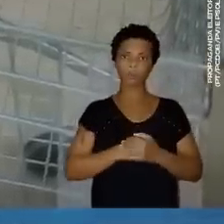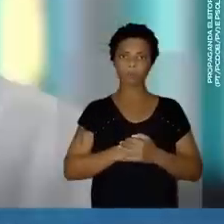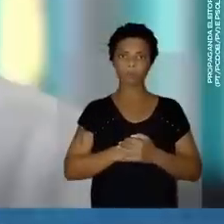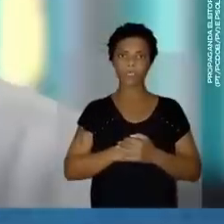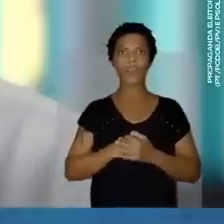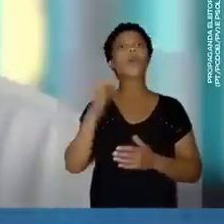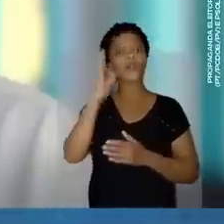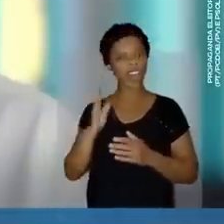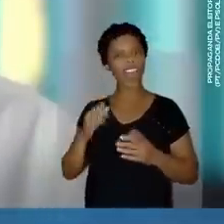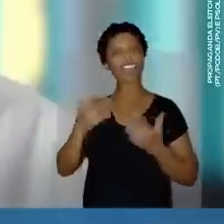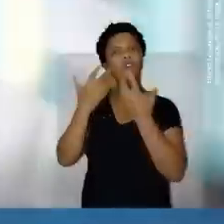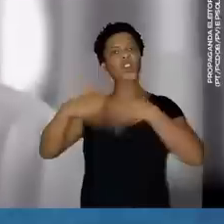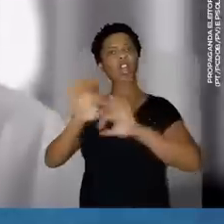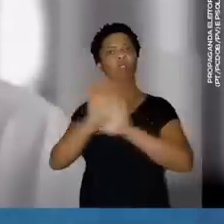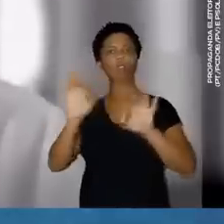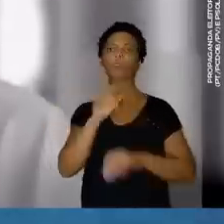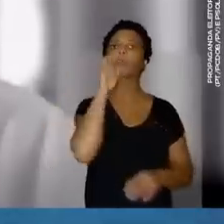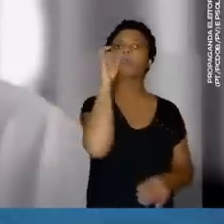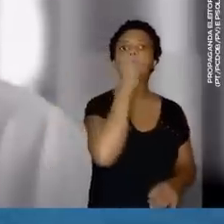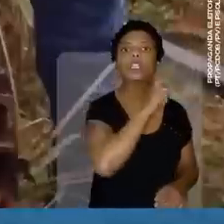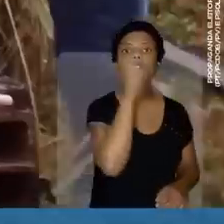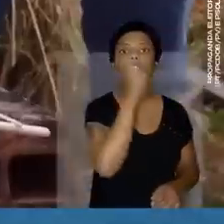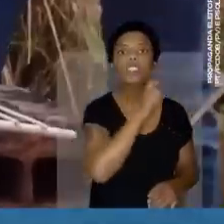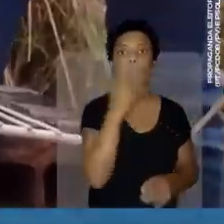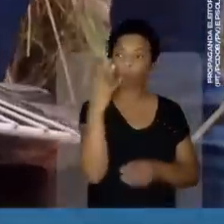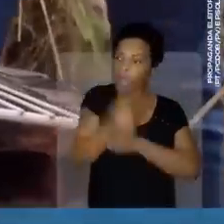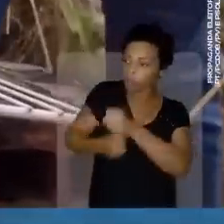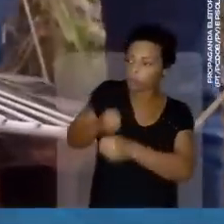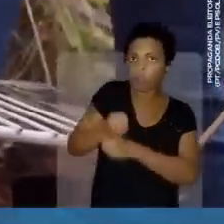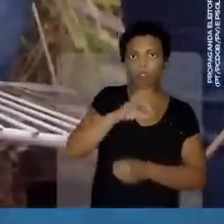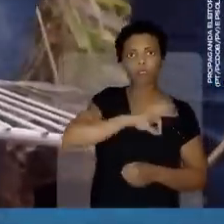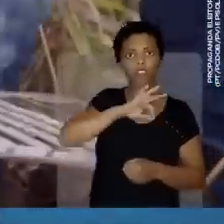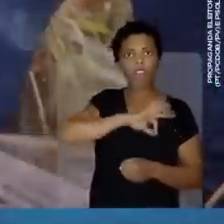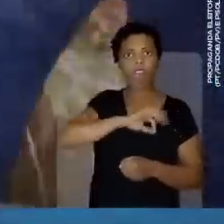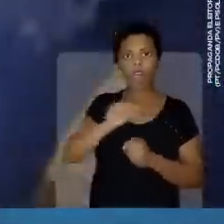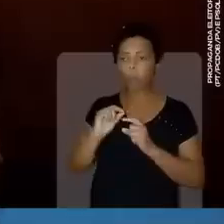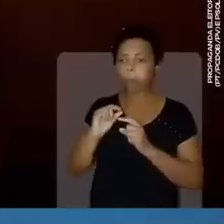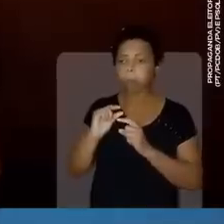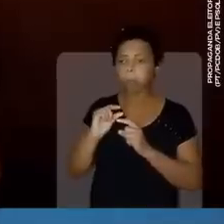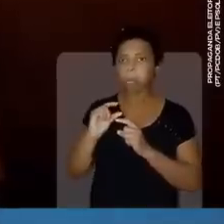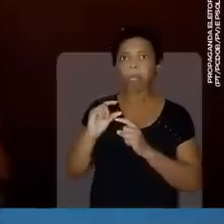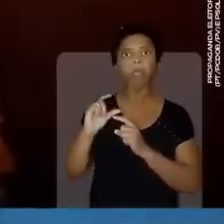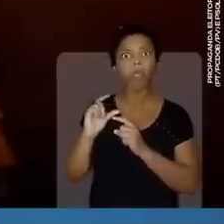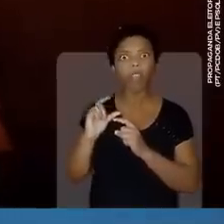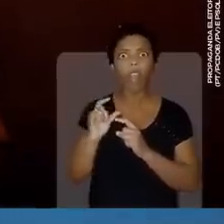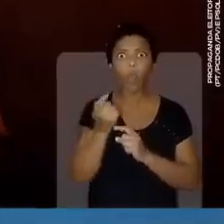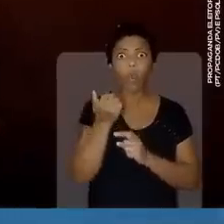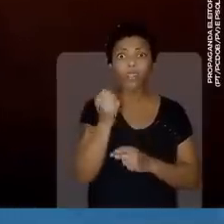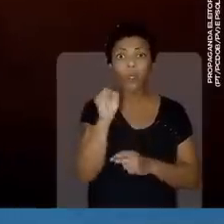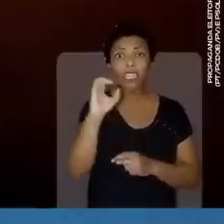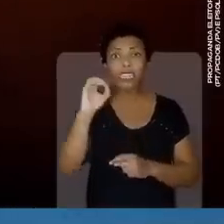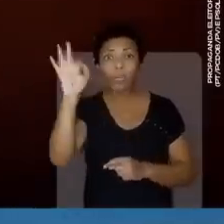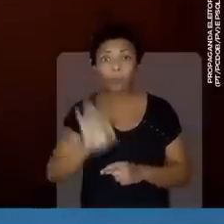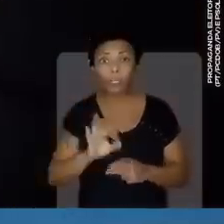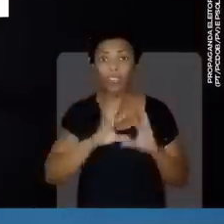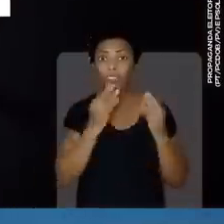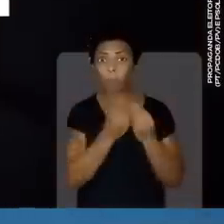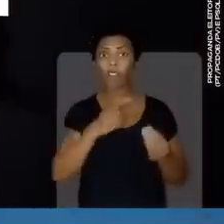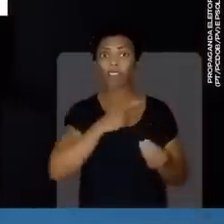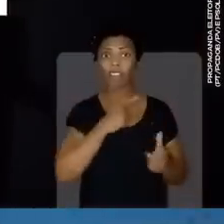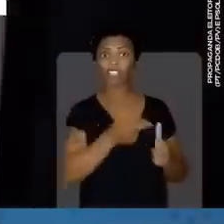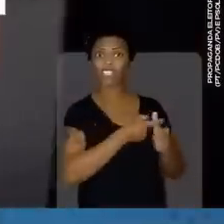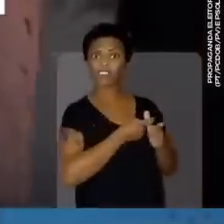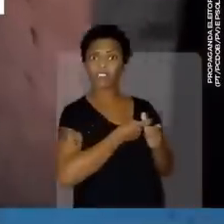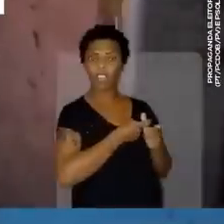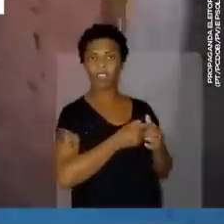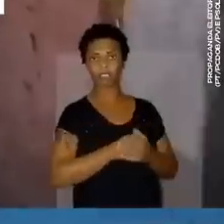famílias. O Brasil está dando certo. Mentira. Há quatro anos o salário não tem aumento real e quase 80% das